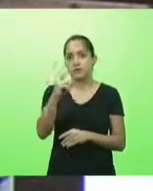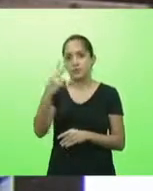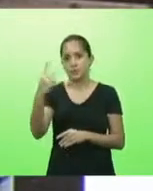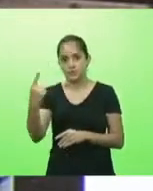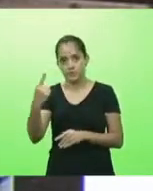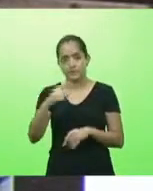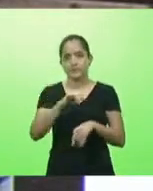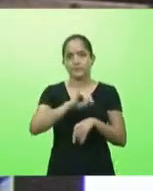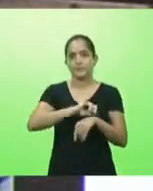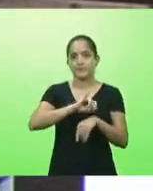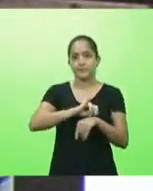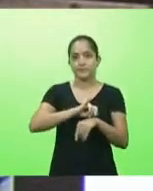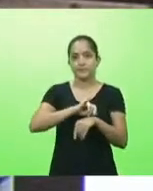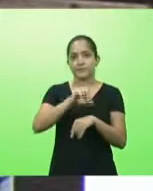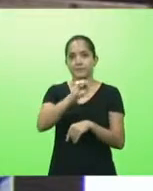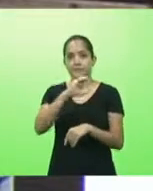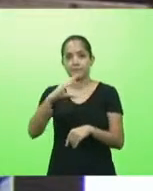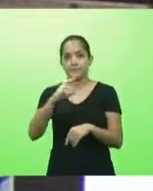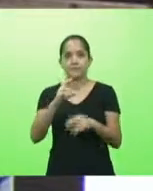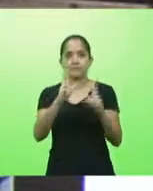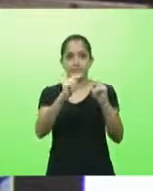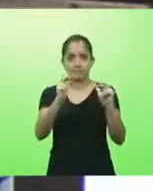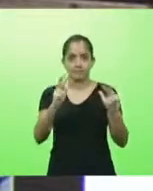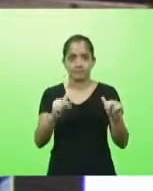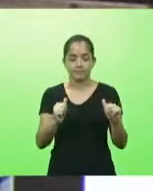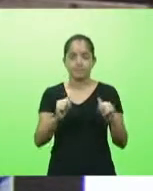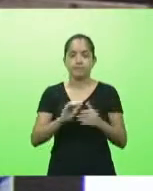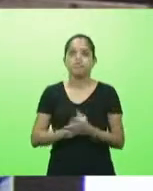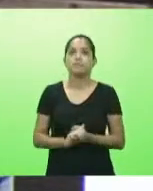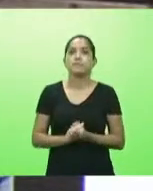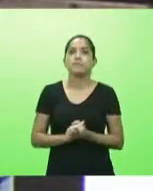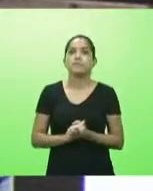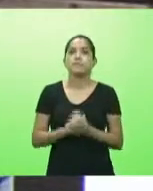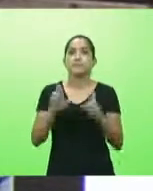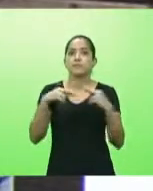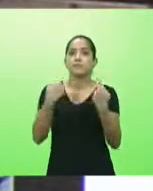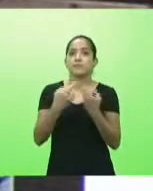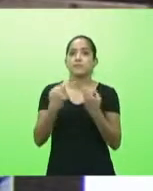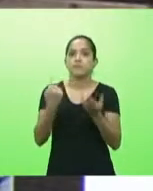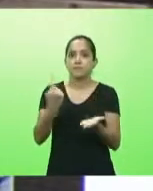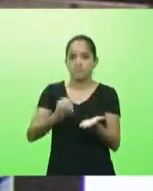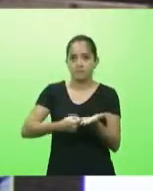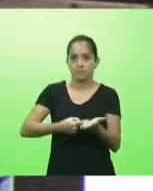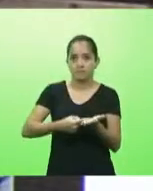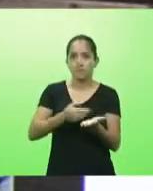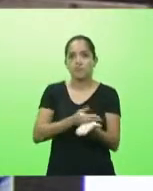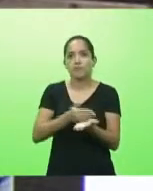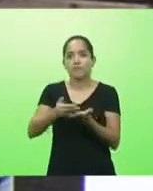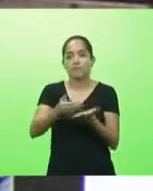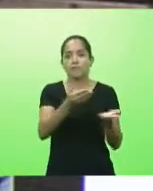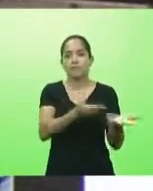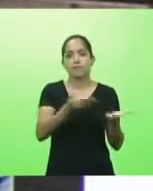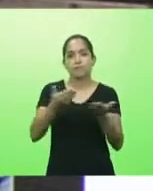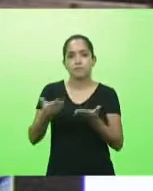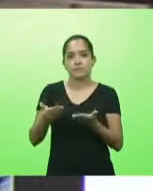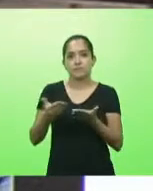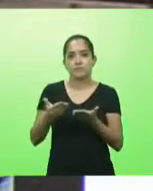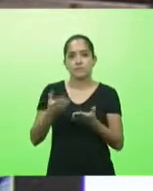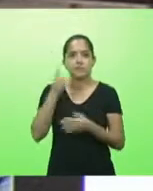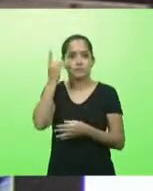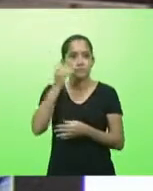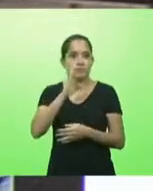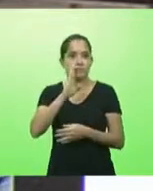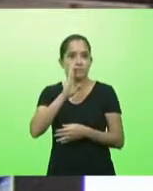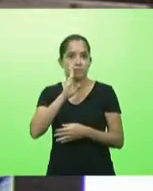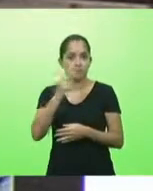Catarina, reuniu-se a Assembleia Legislativa em sessão ordinária. Havendo coro regimental, o senhor presidente declarou abertos trabalhos e convidou o senhor deputado Nilson Berlanda, primeiro vice